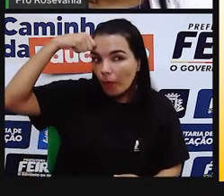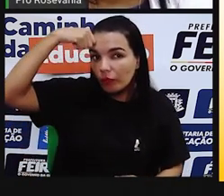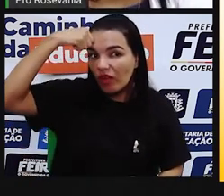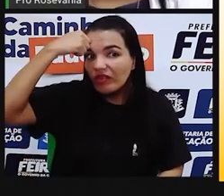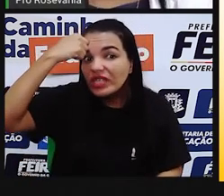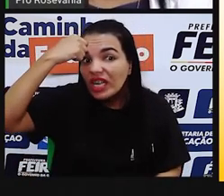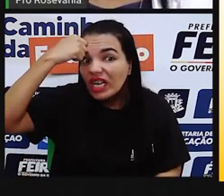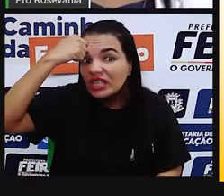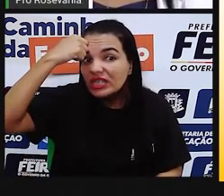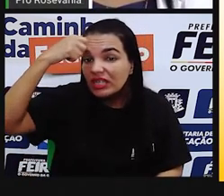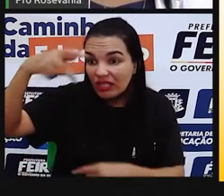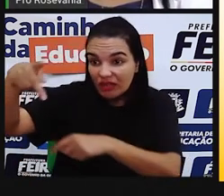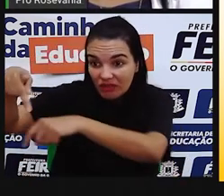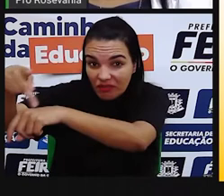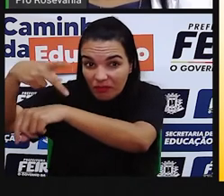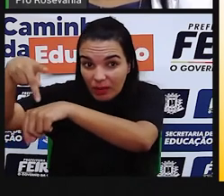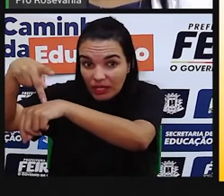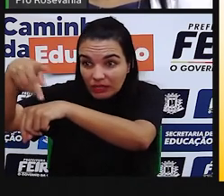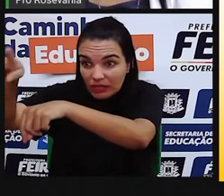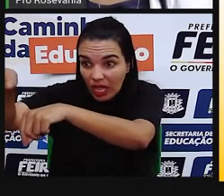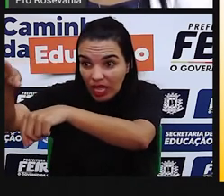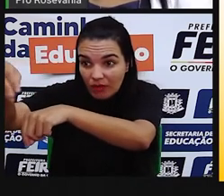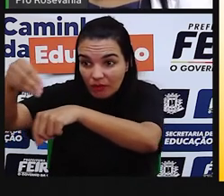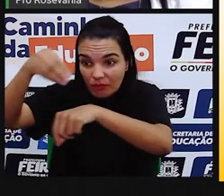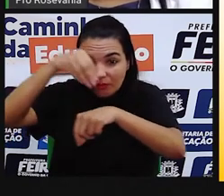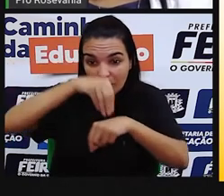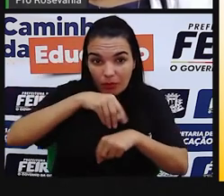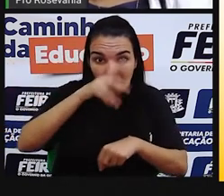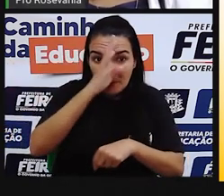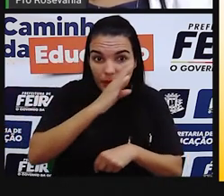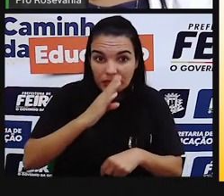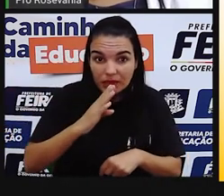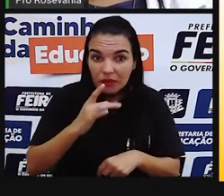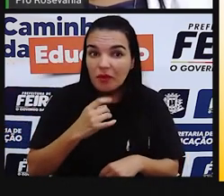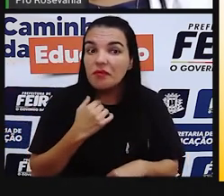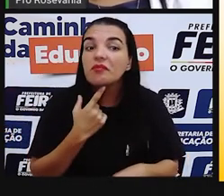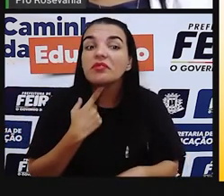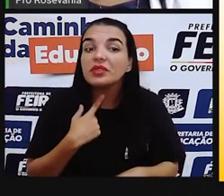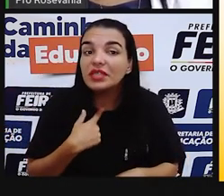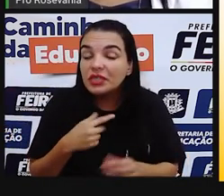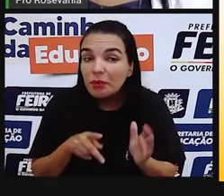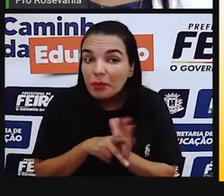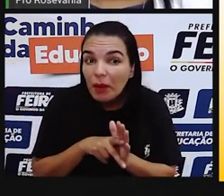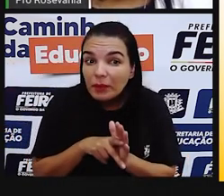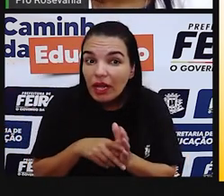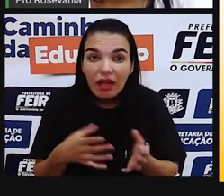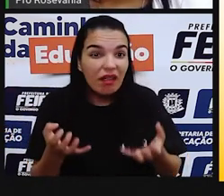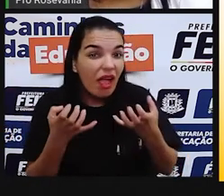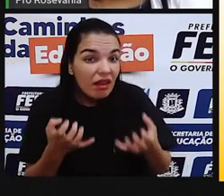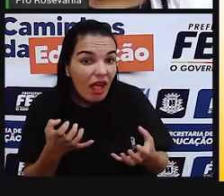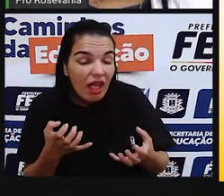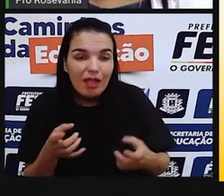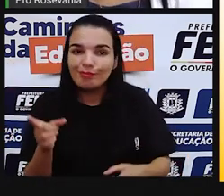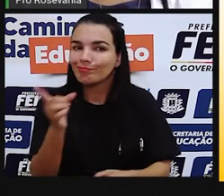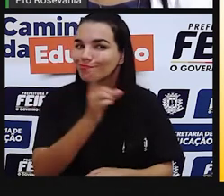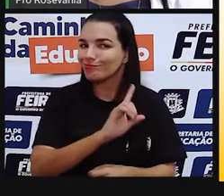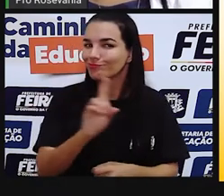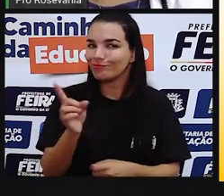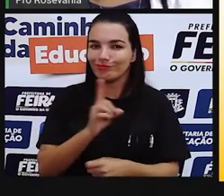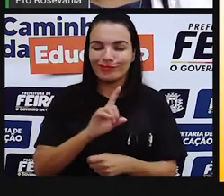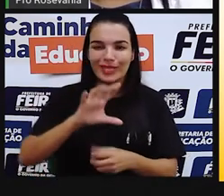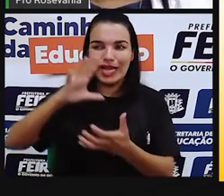origem pra vir pra cá. Alguns foram comercializados e outros foram capturados por eles.